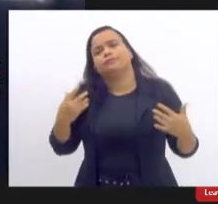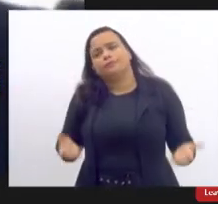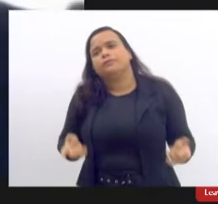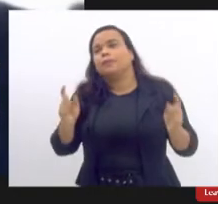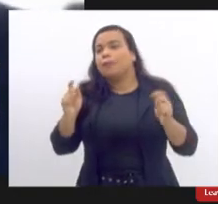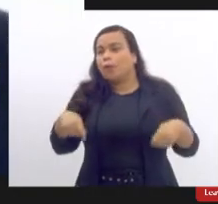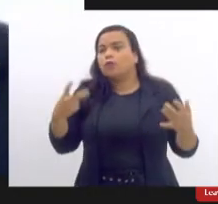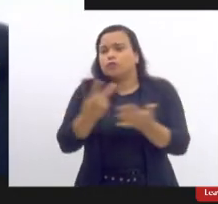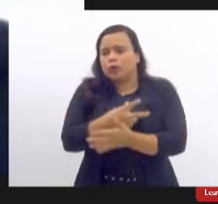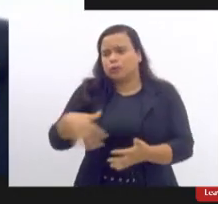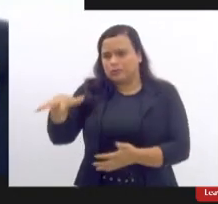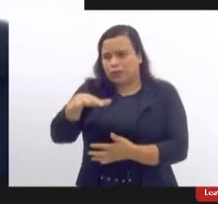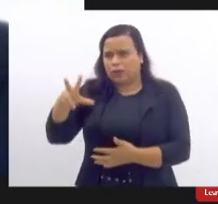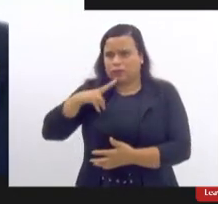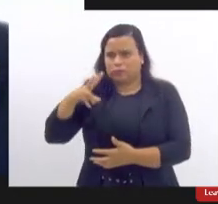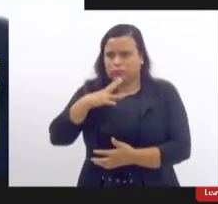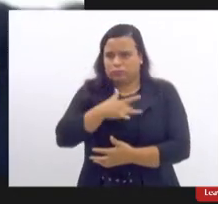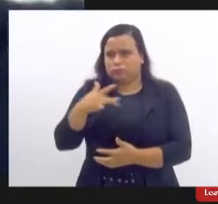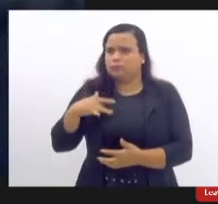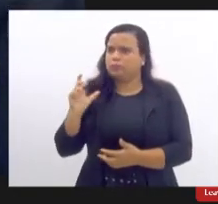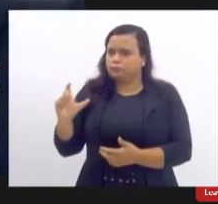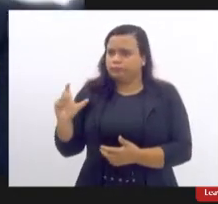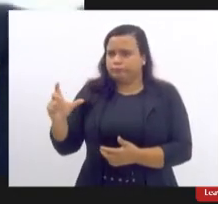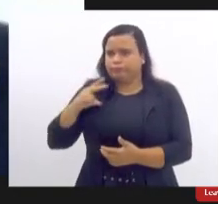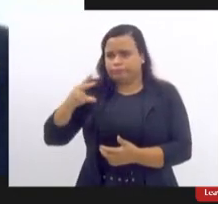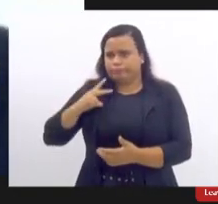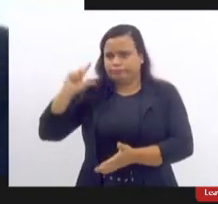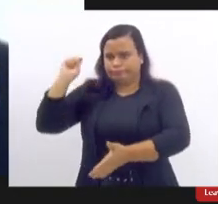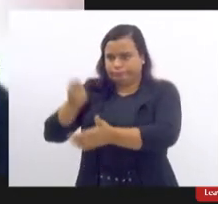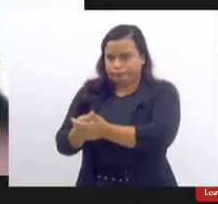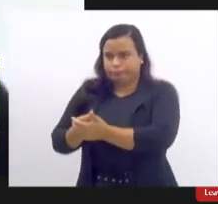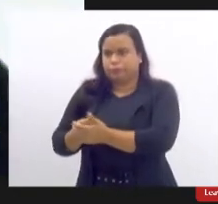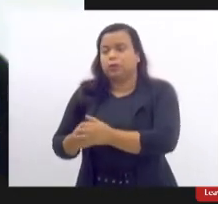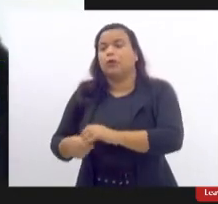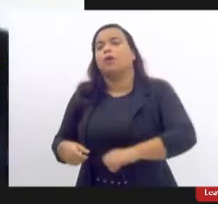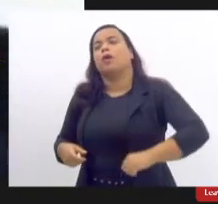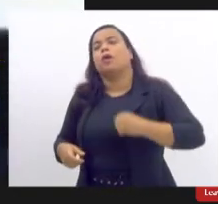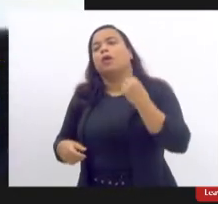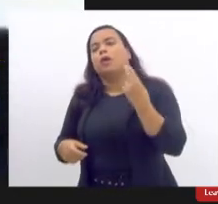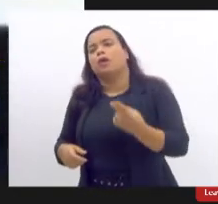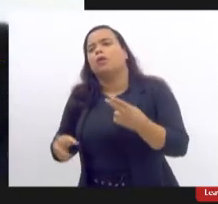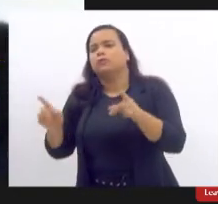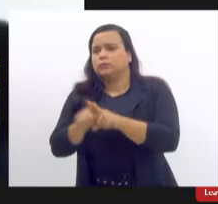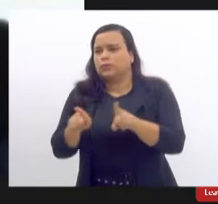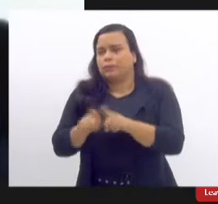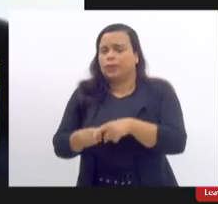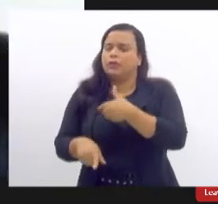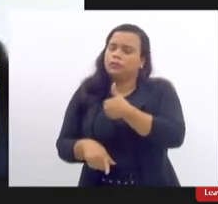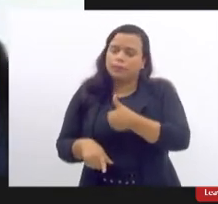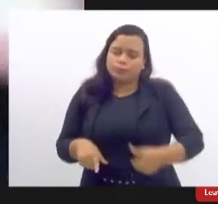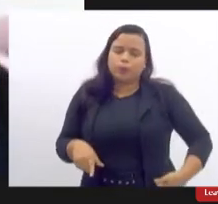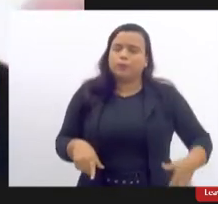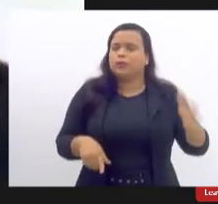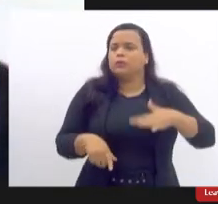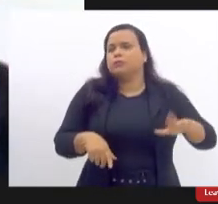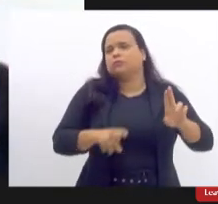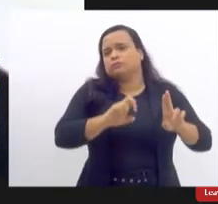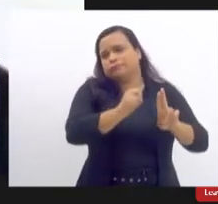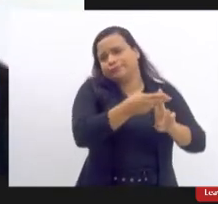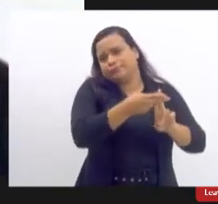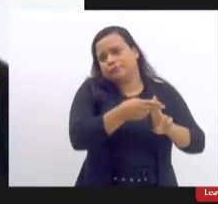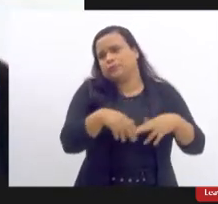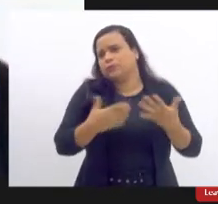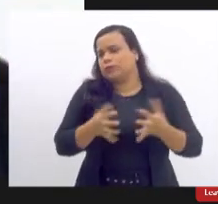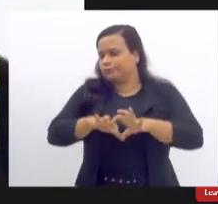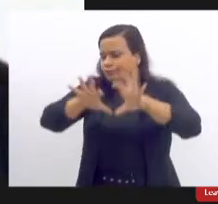privada ou totalmente privada ou mediada por seguros e na esfera pública então ambas